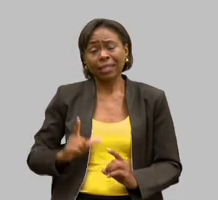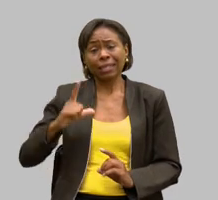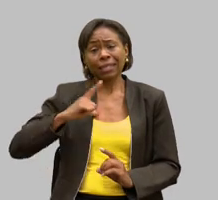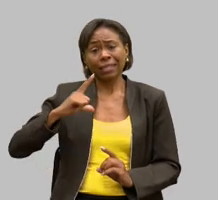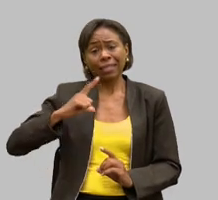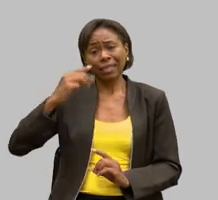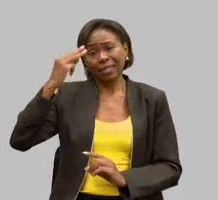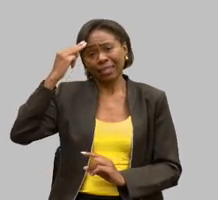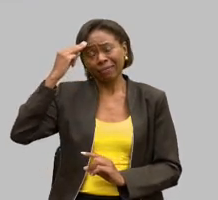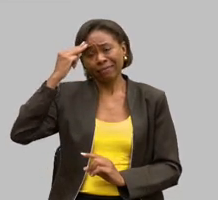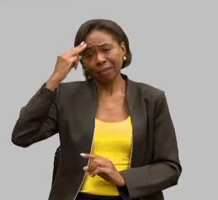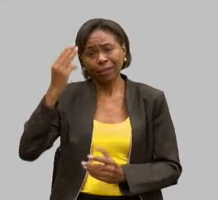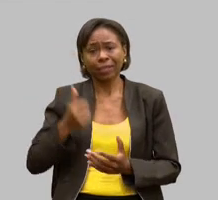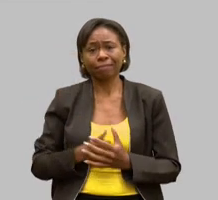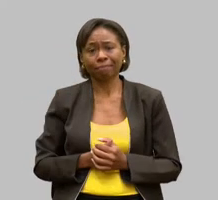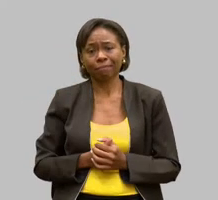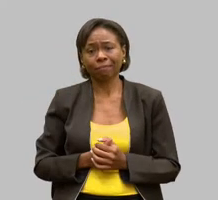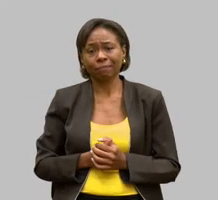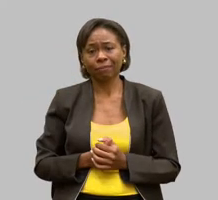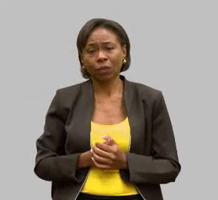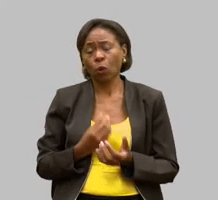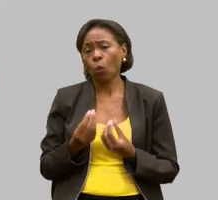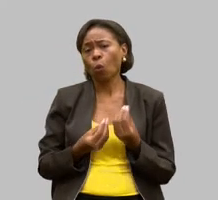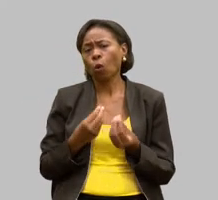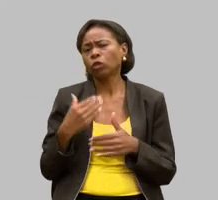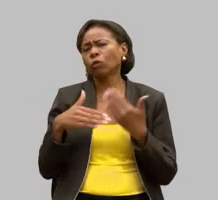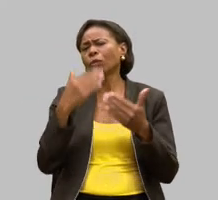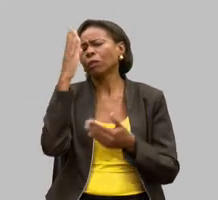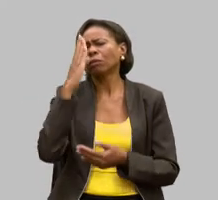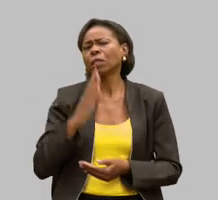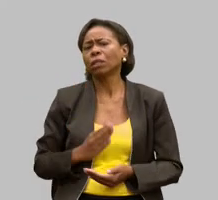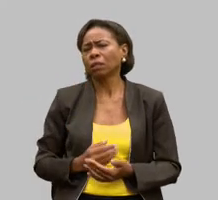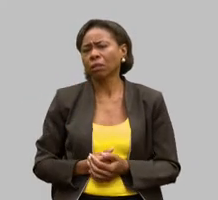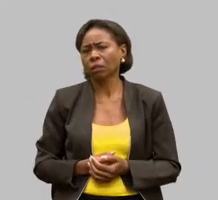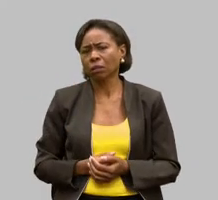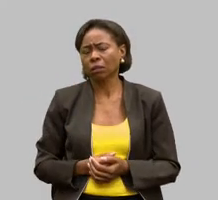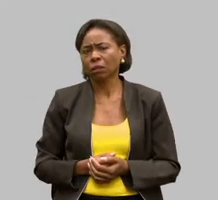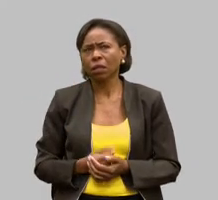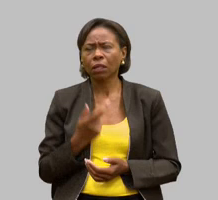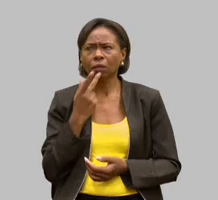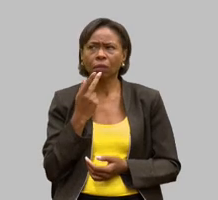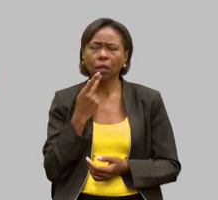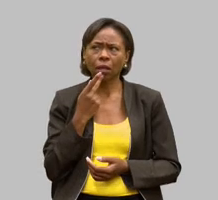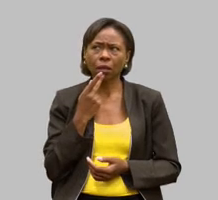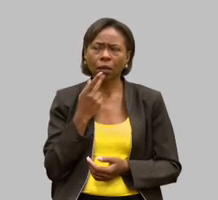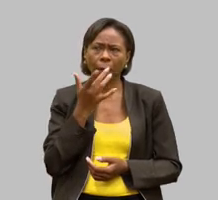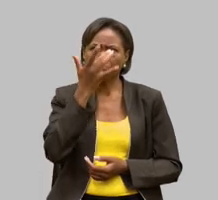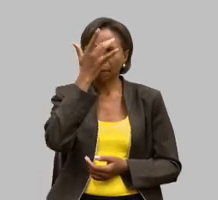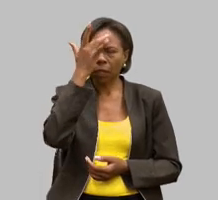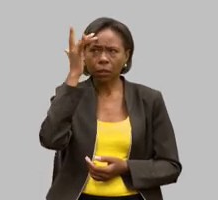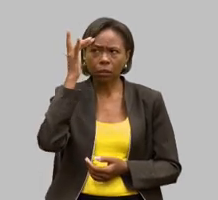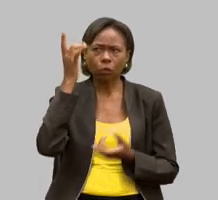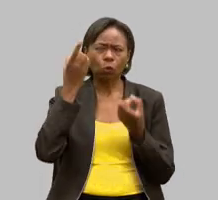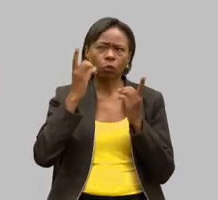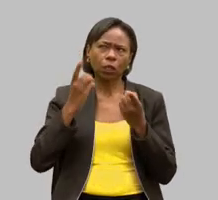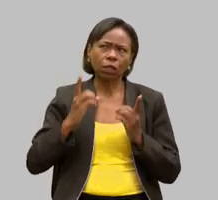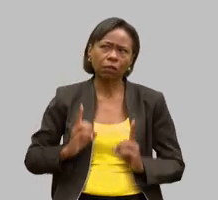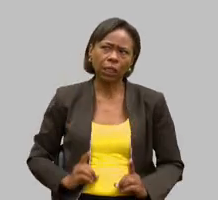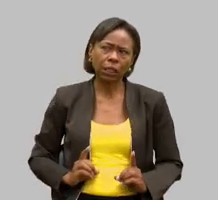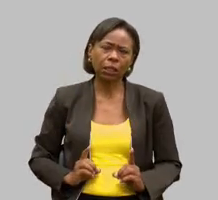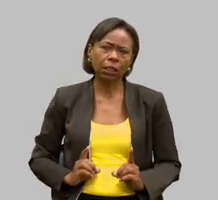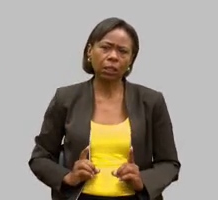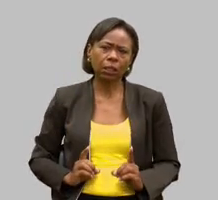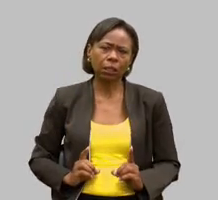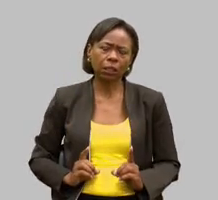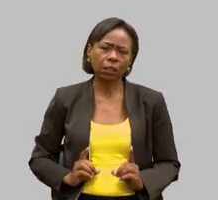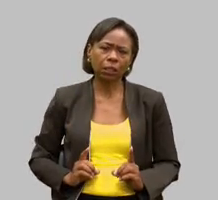o Brasil está caminhando? então quando você fala pessoa com deficiência a gente hoje está diante de um